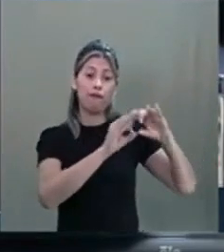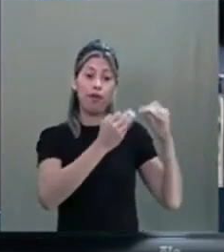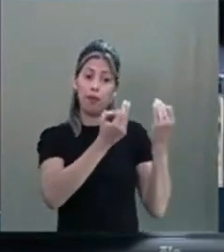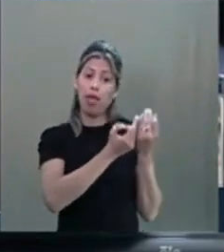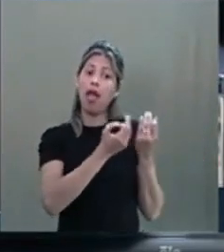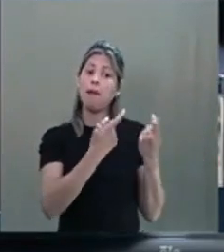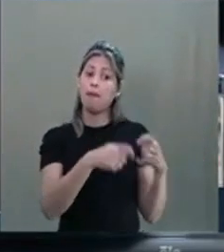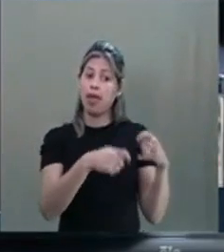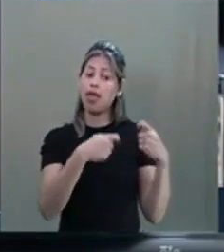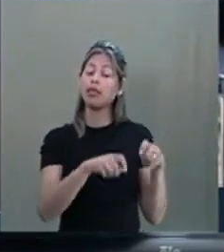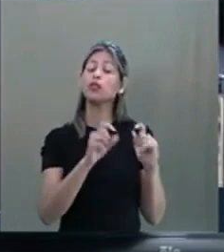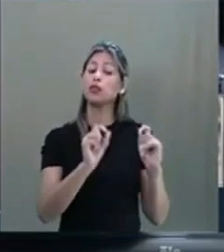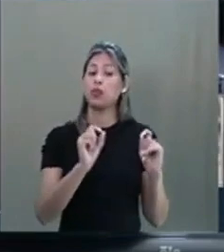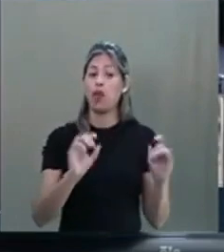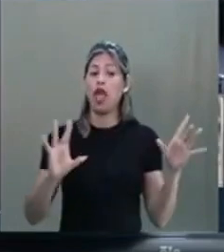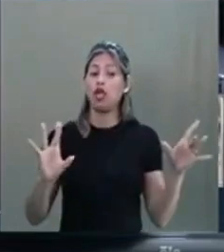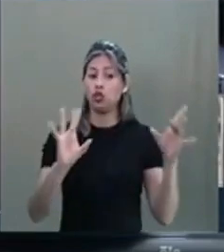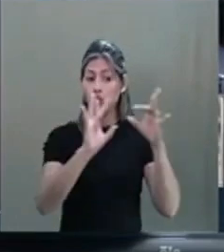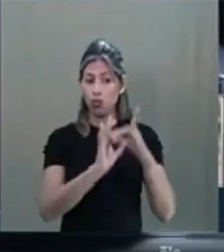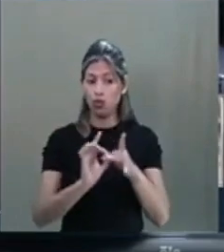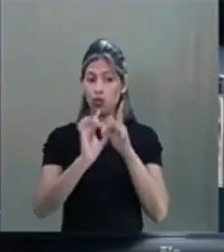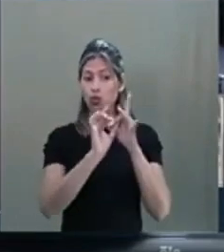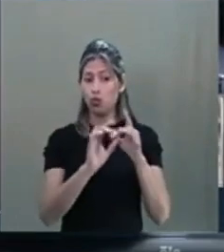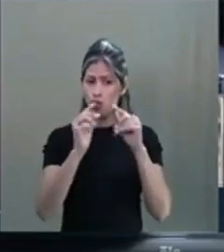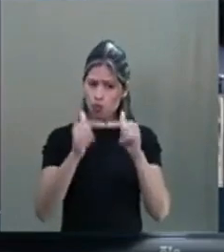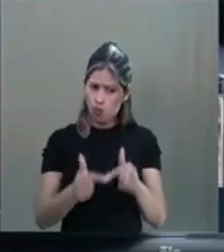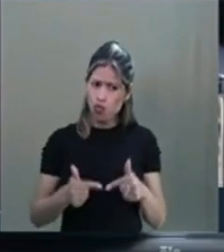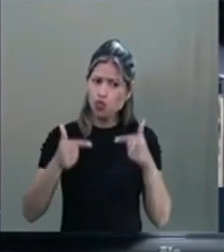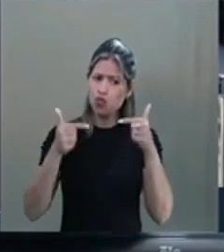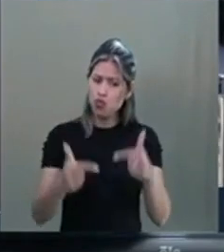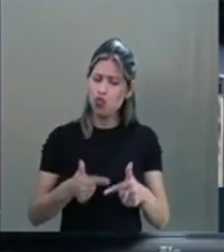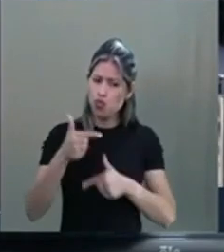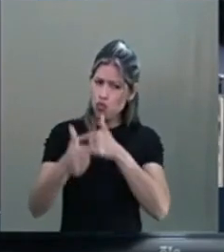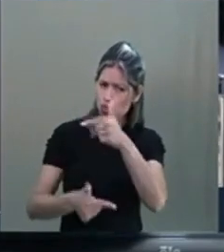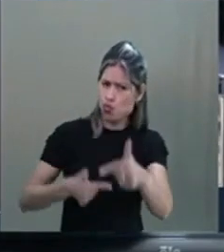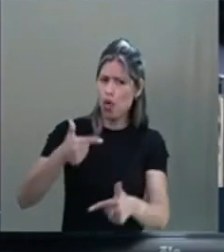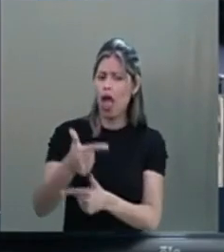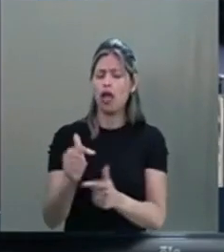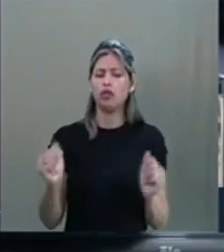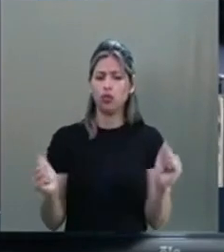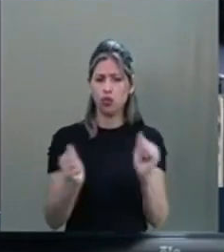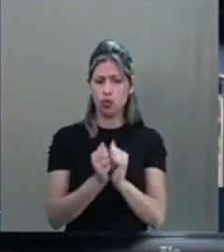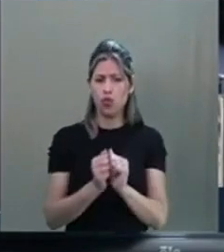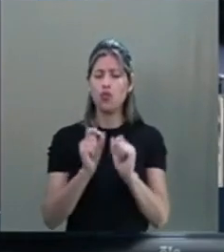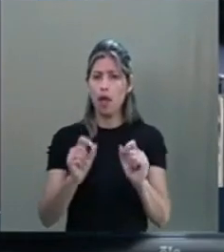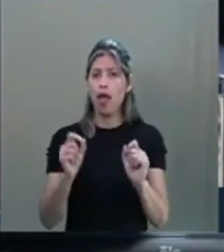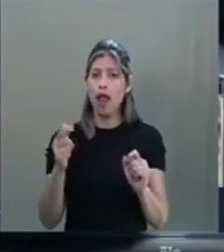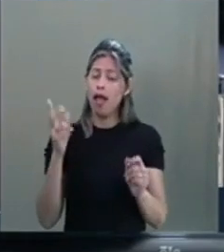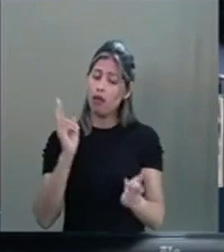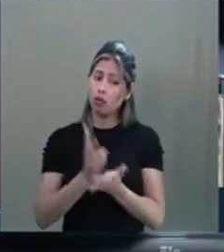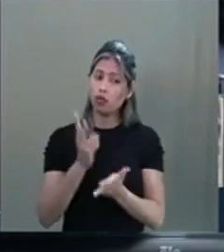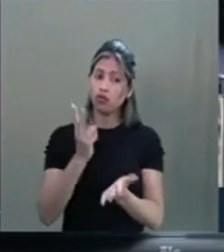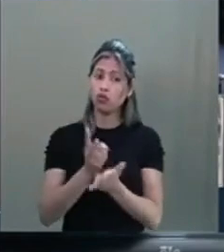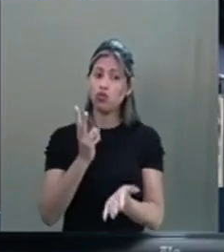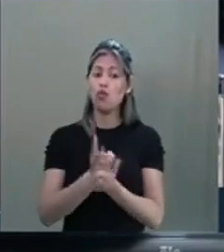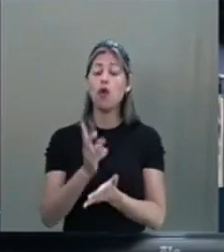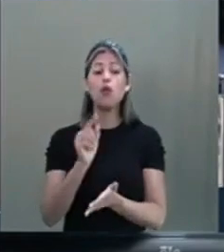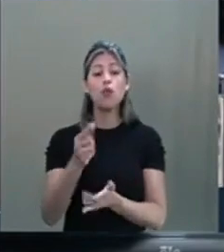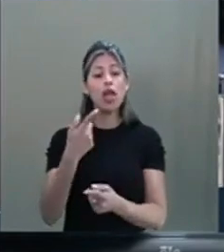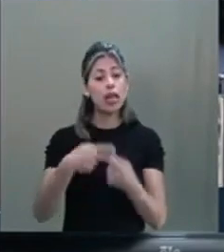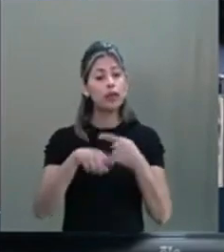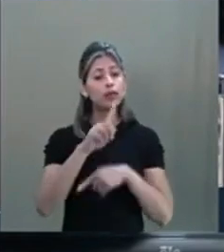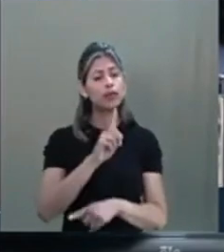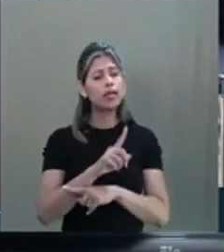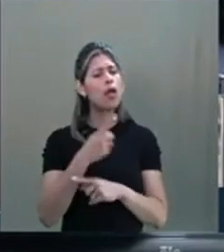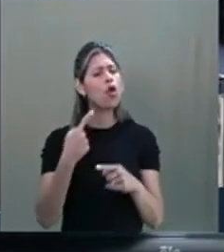precisa estar unido, junto, trabalhando, para manter essa grande conquista para o brasileiro. No meu modo de entender, é grande conquista que possa